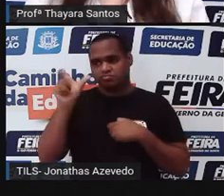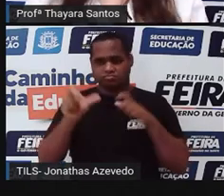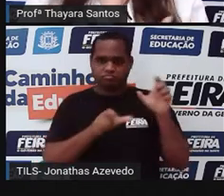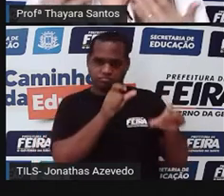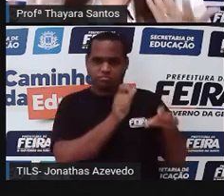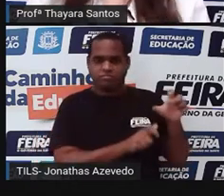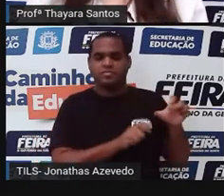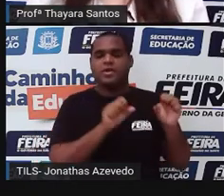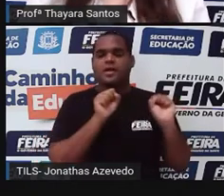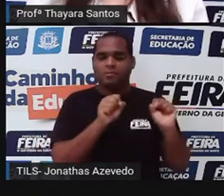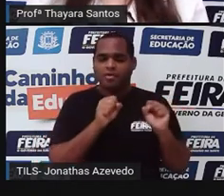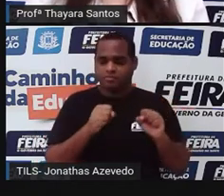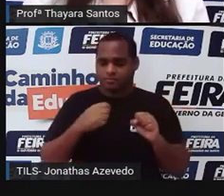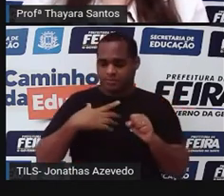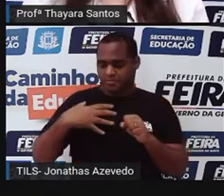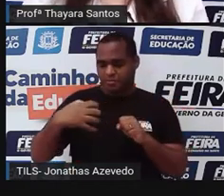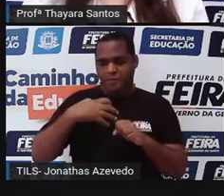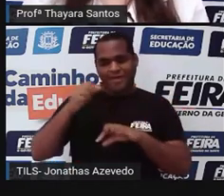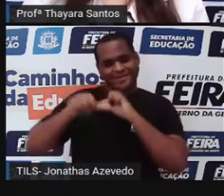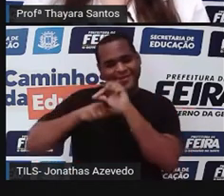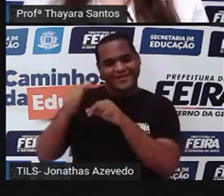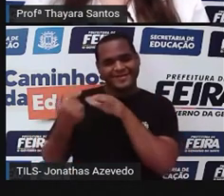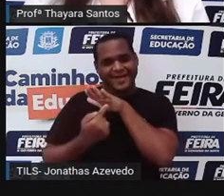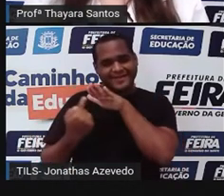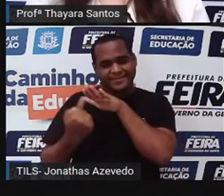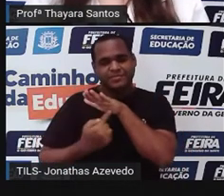que eles conseguem realizar essas trocas gasosas.